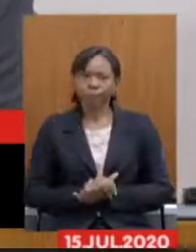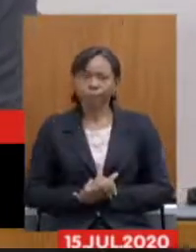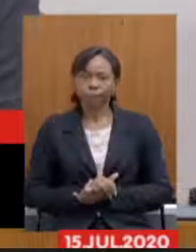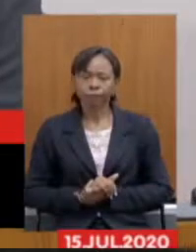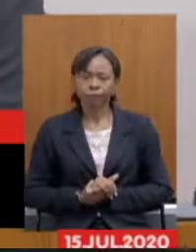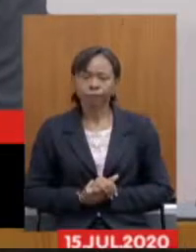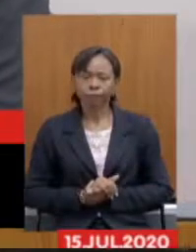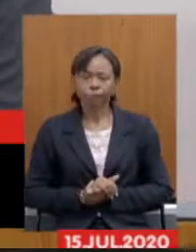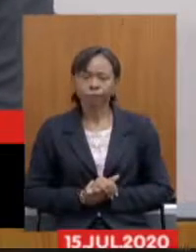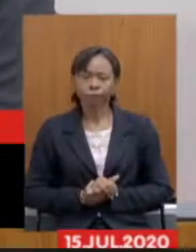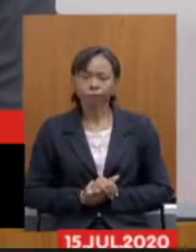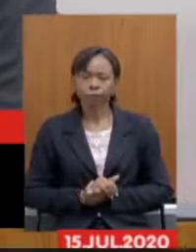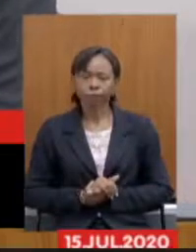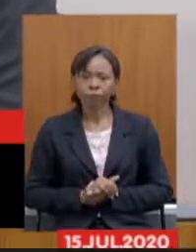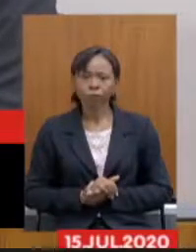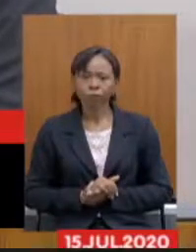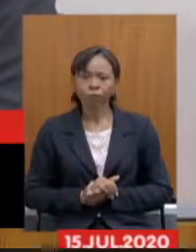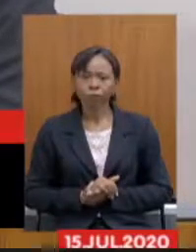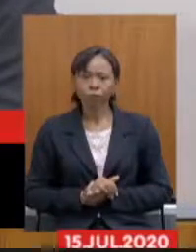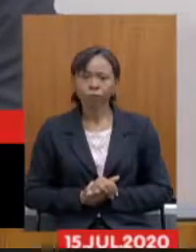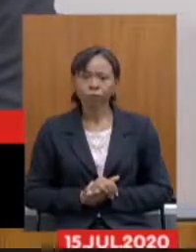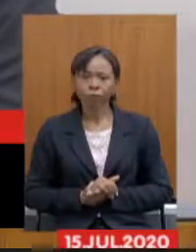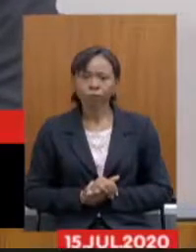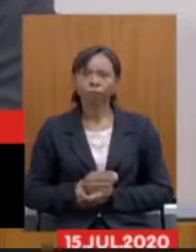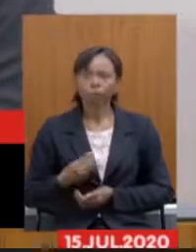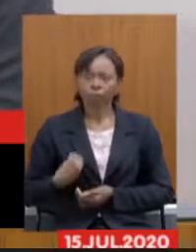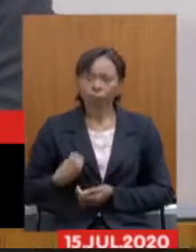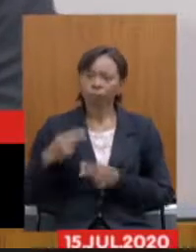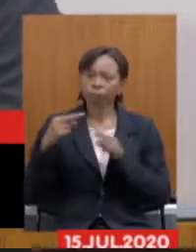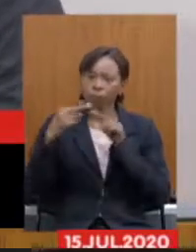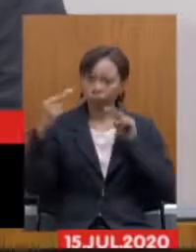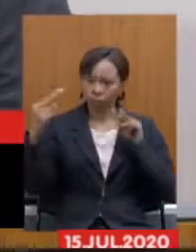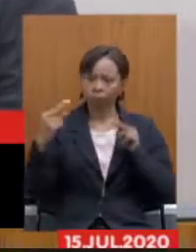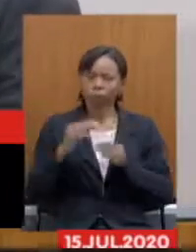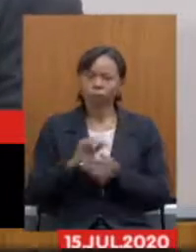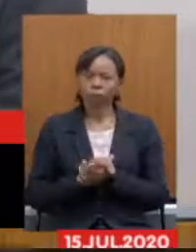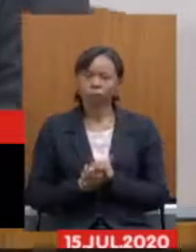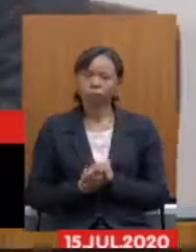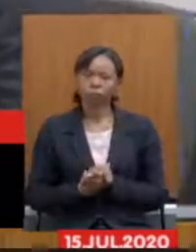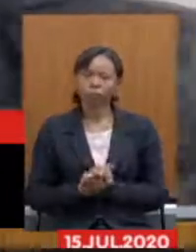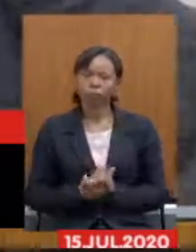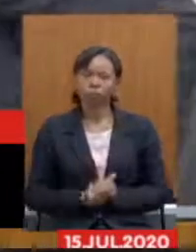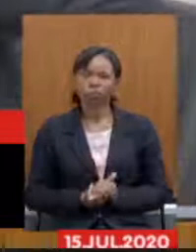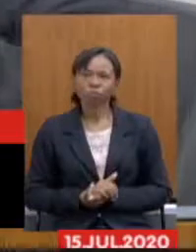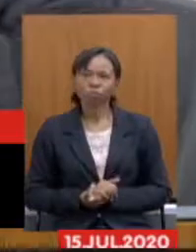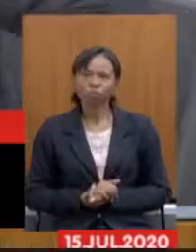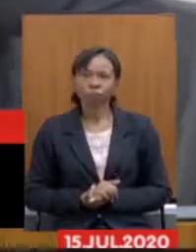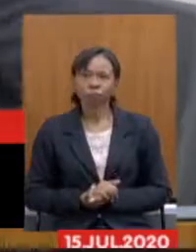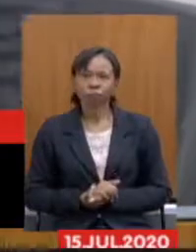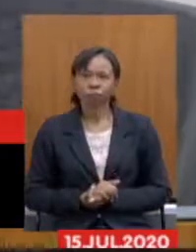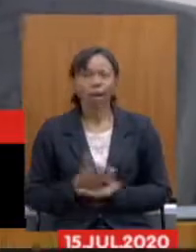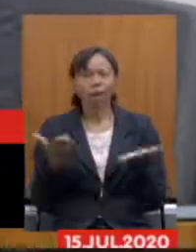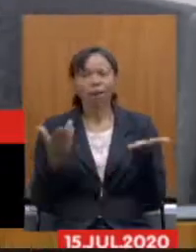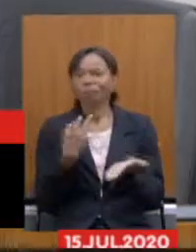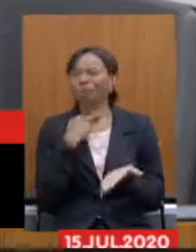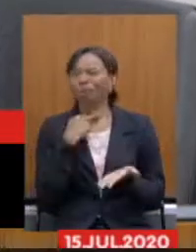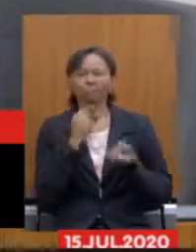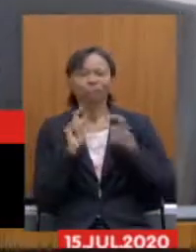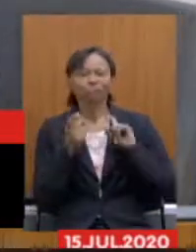Fernando está conectado sim estou conectado o senhor tem a palavra agora não posso estou em reunião